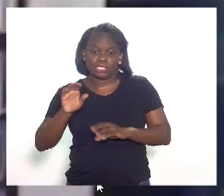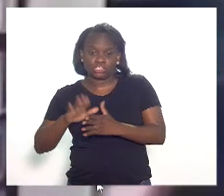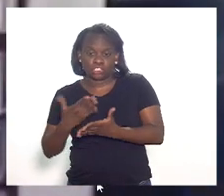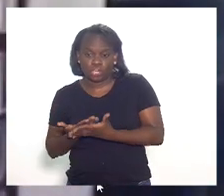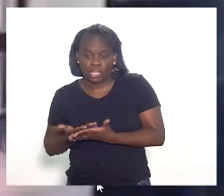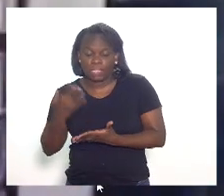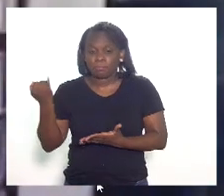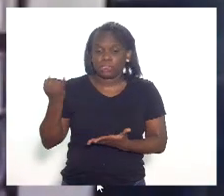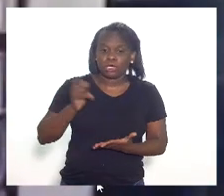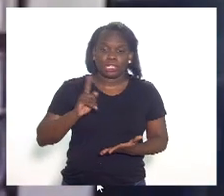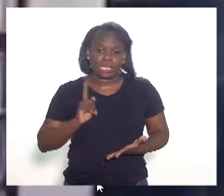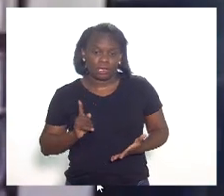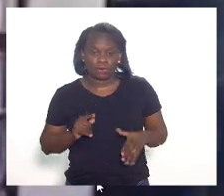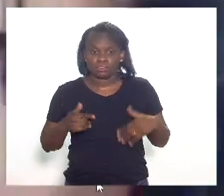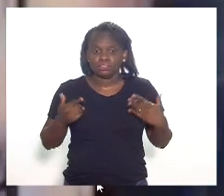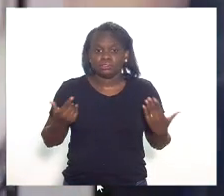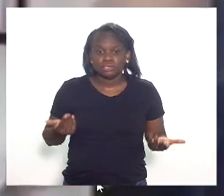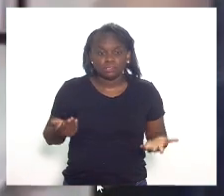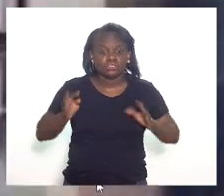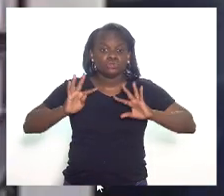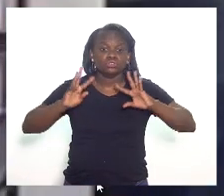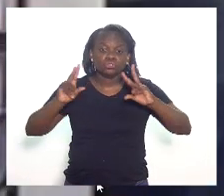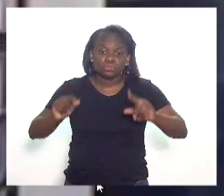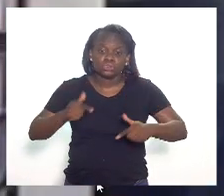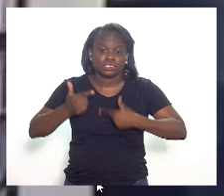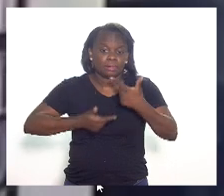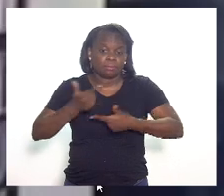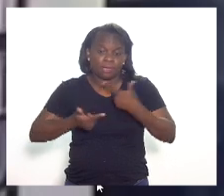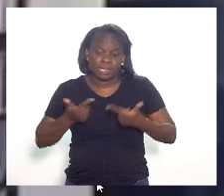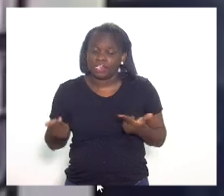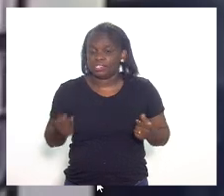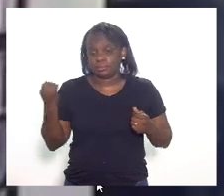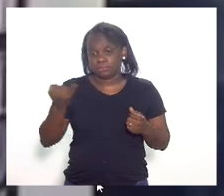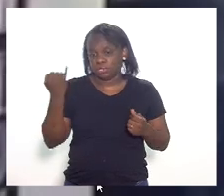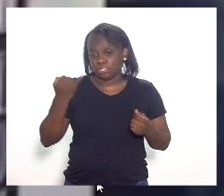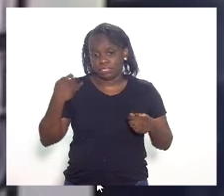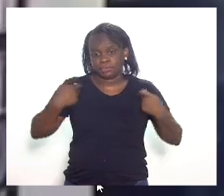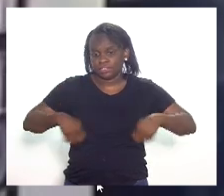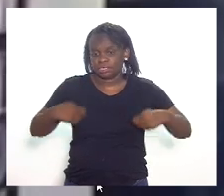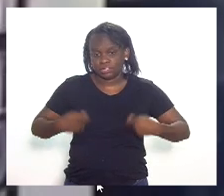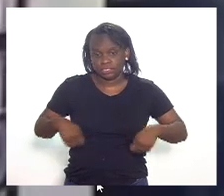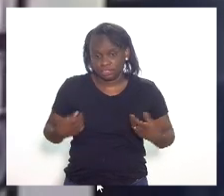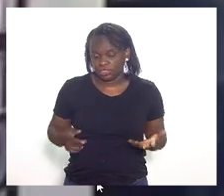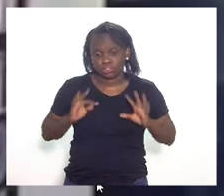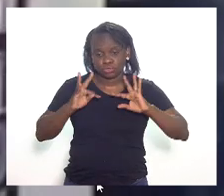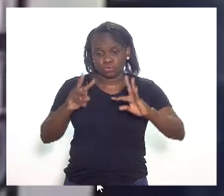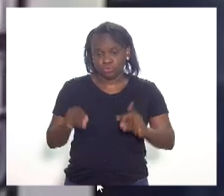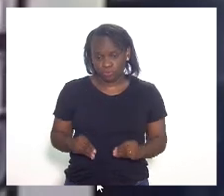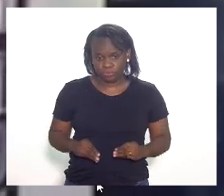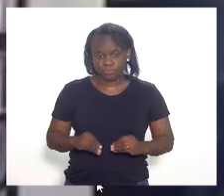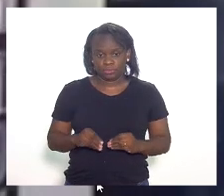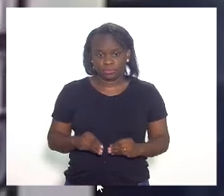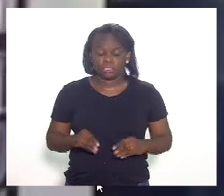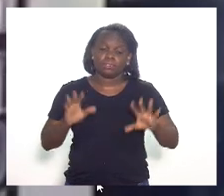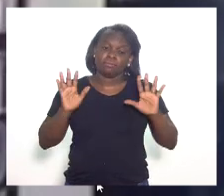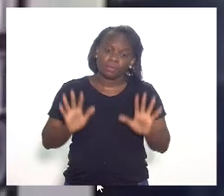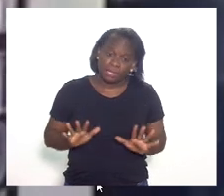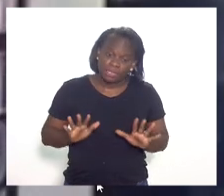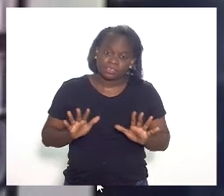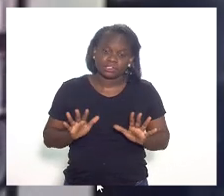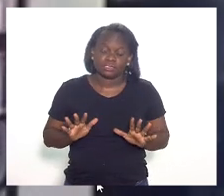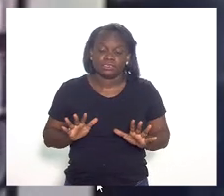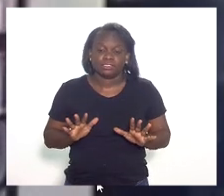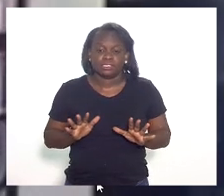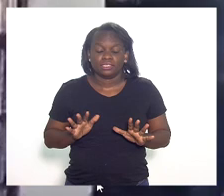essencial ou não é essencial. Todas as atividades são essenciais. Todas. agora é claro